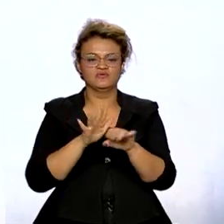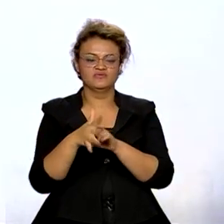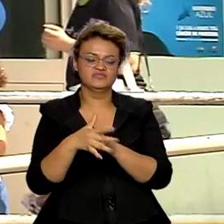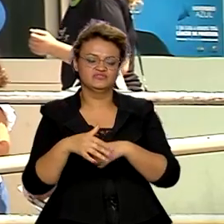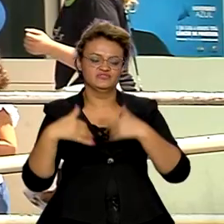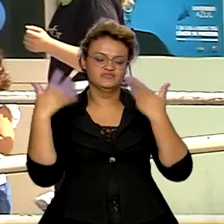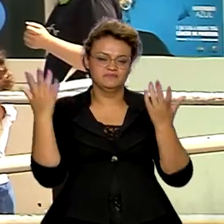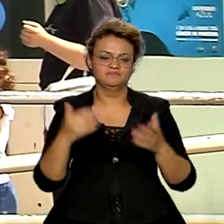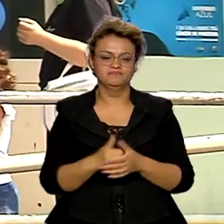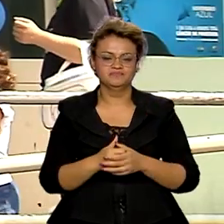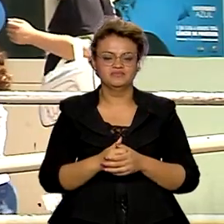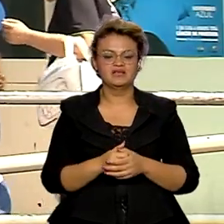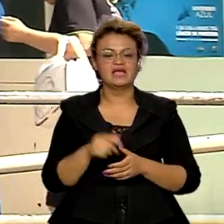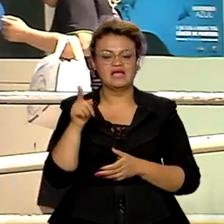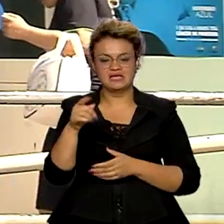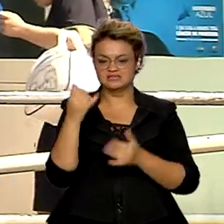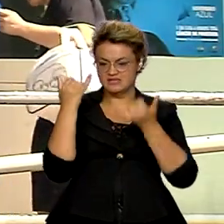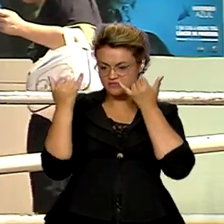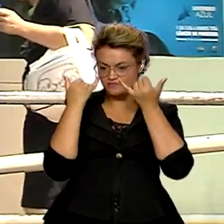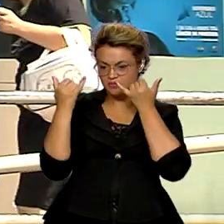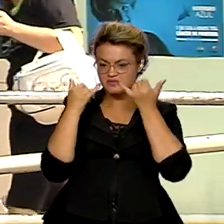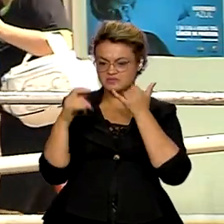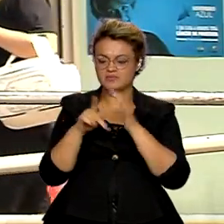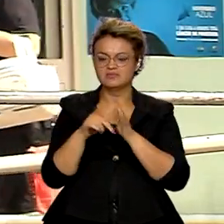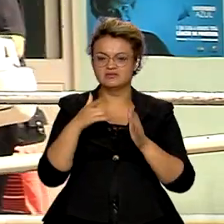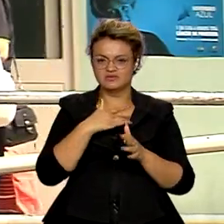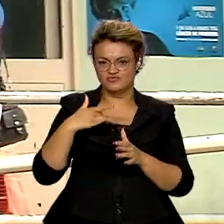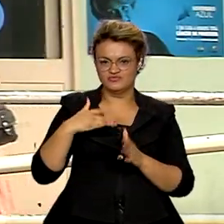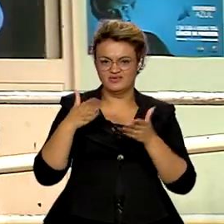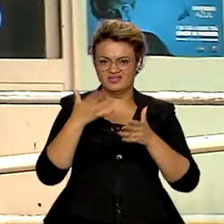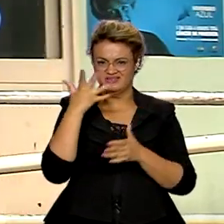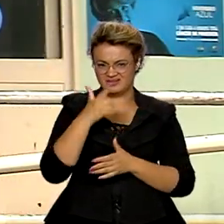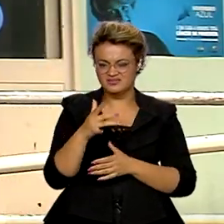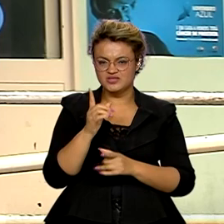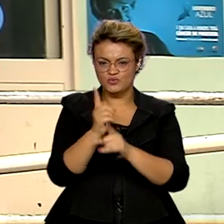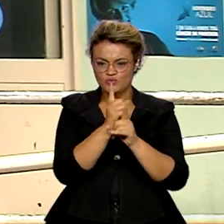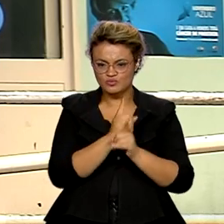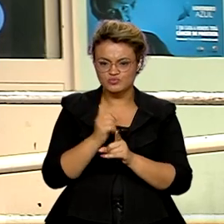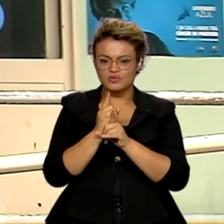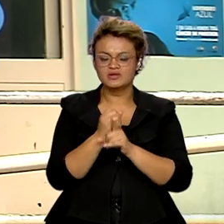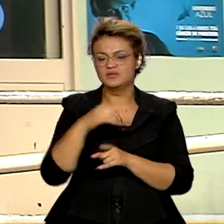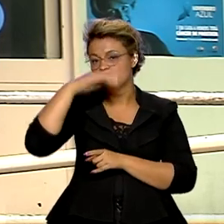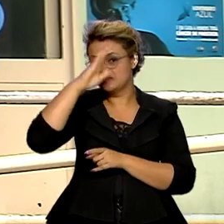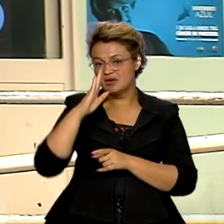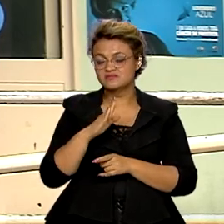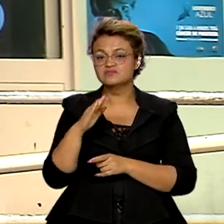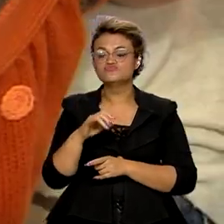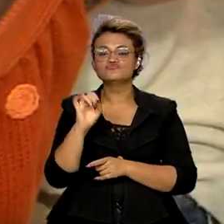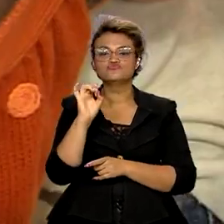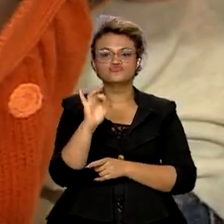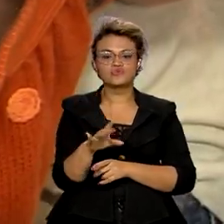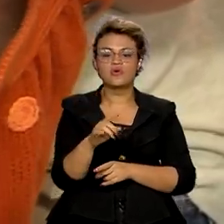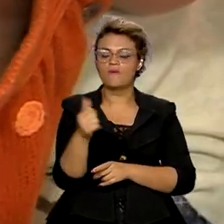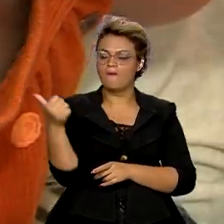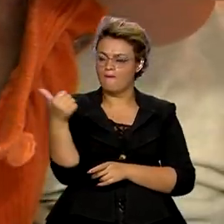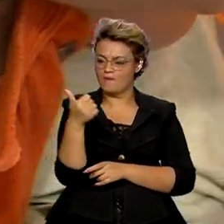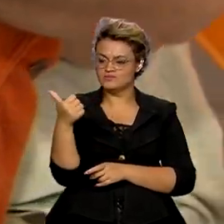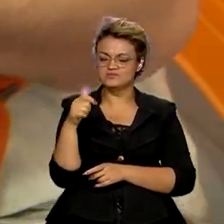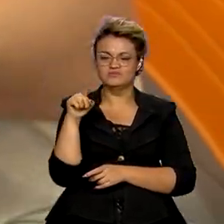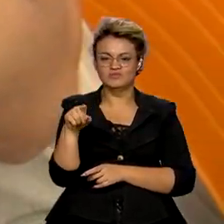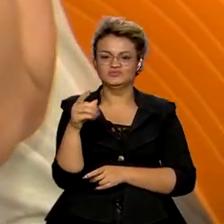enfim. O boletim do Observatório de Saúde na Infância apontou que no Brasil apenas 11